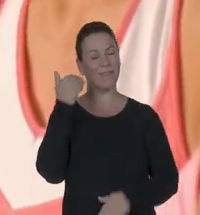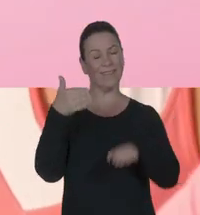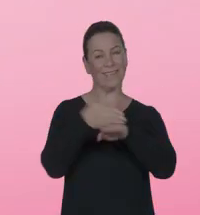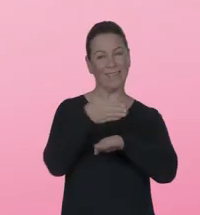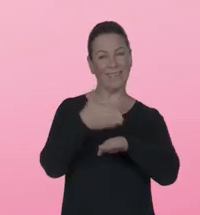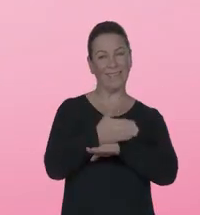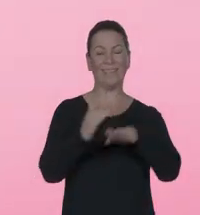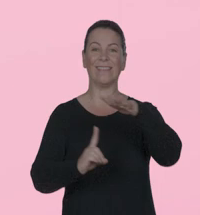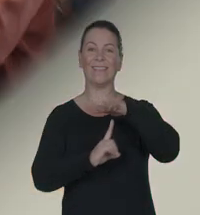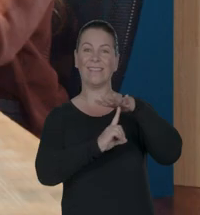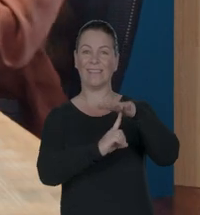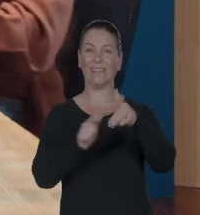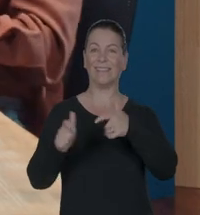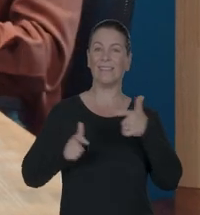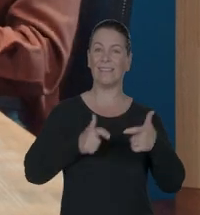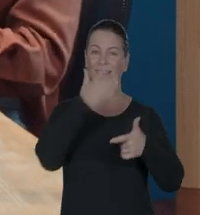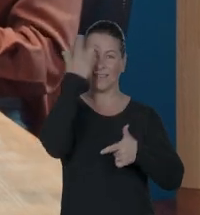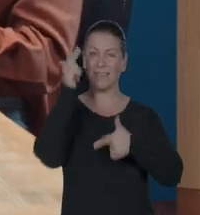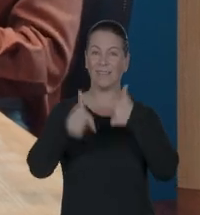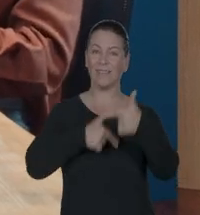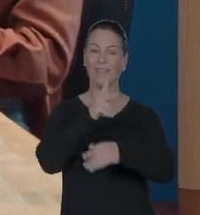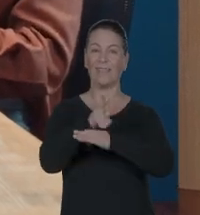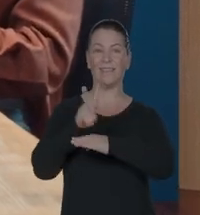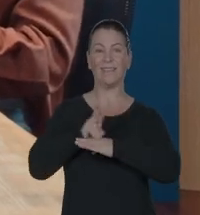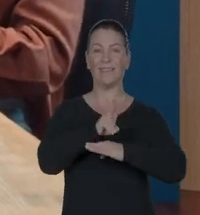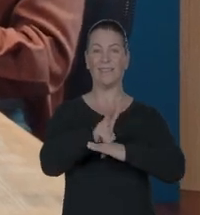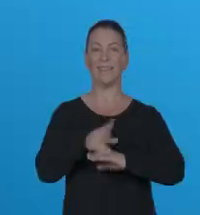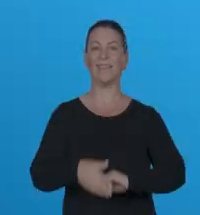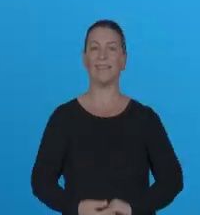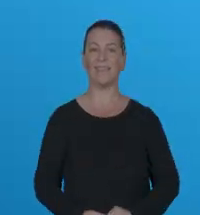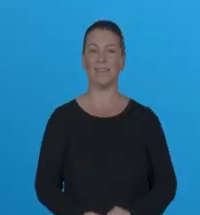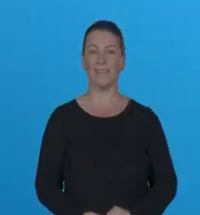e participe! Paraná! Terra de gente que trabalha e cuida! Paraná!